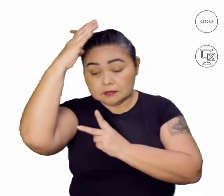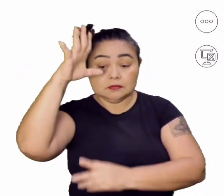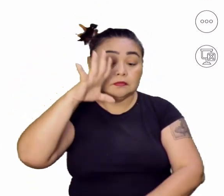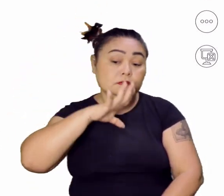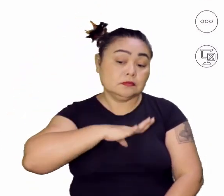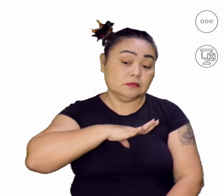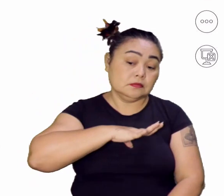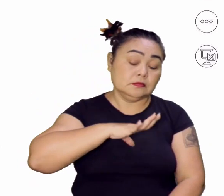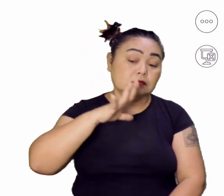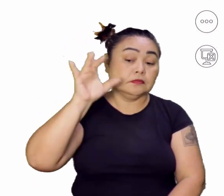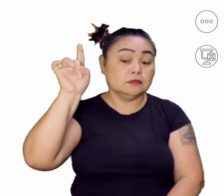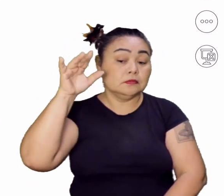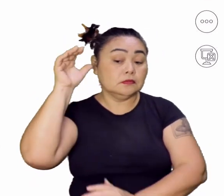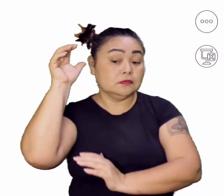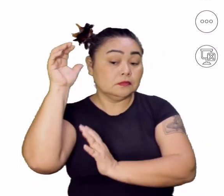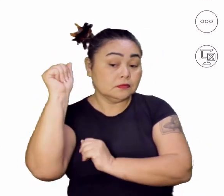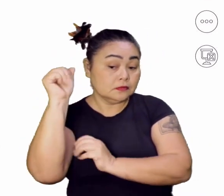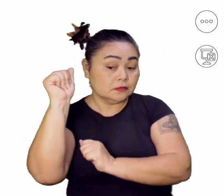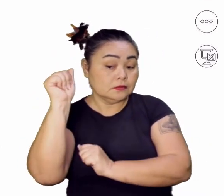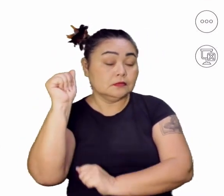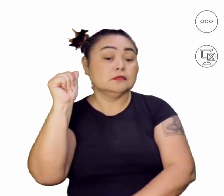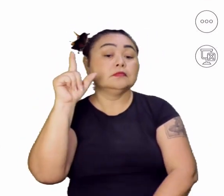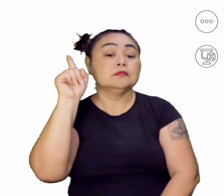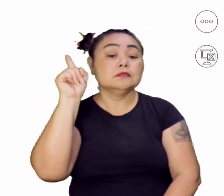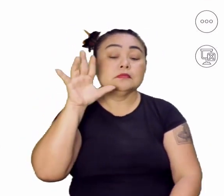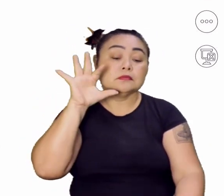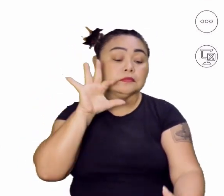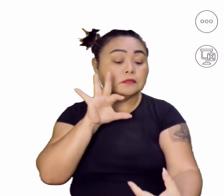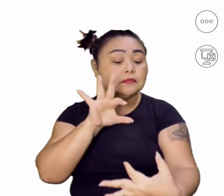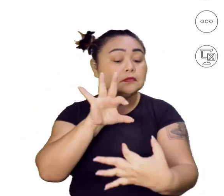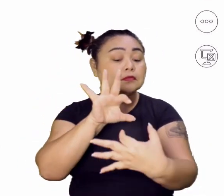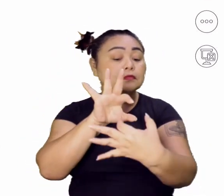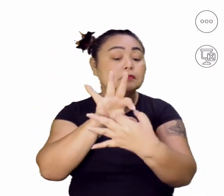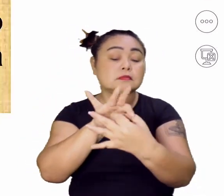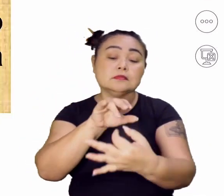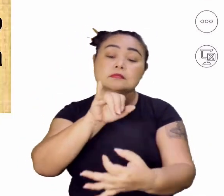Ibérica sendo instituída.